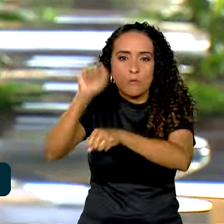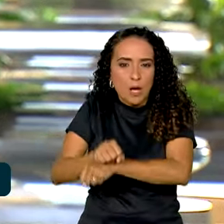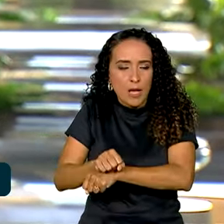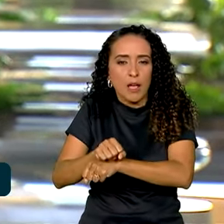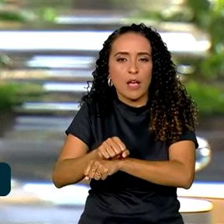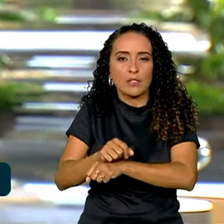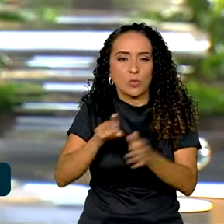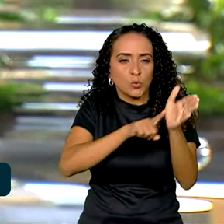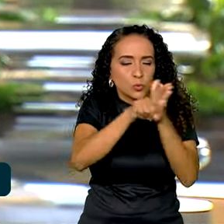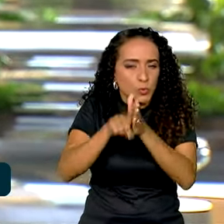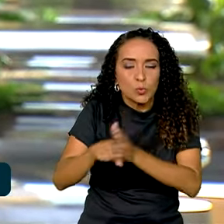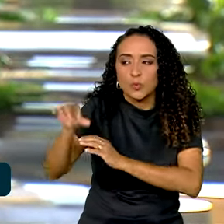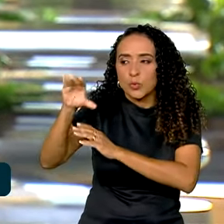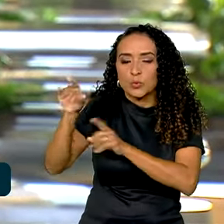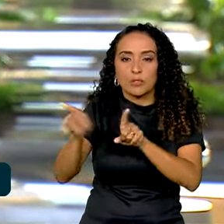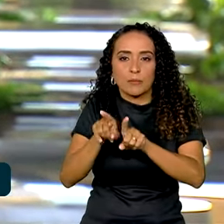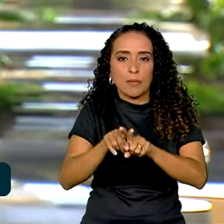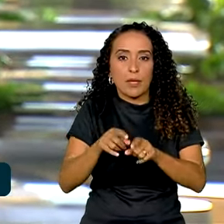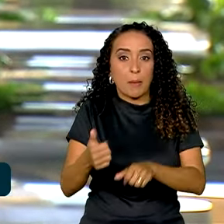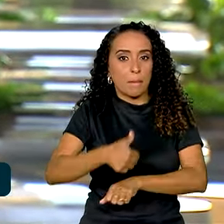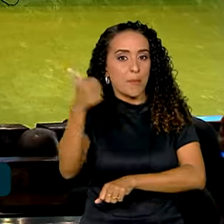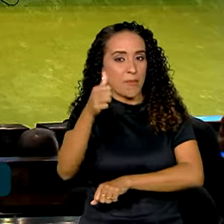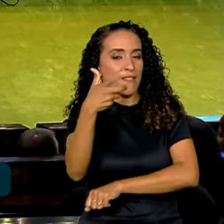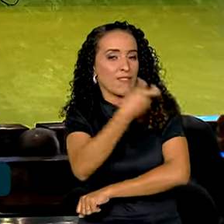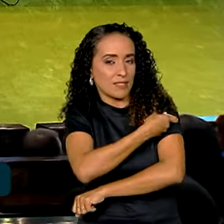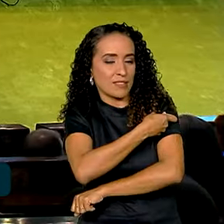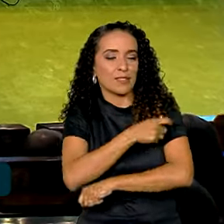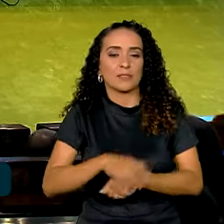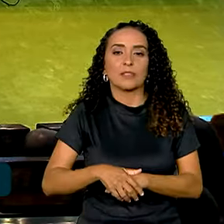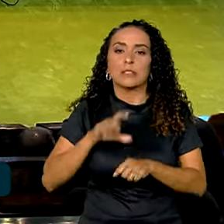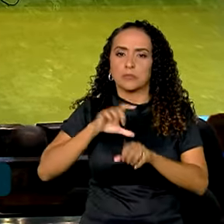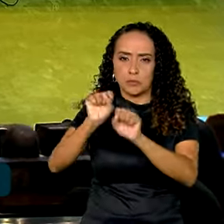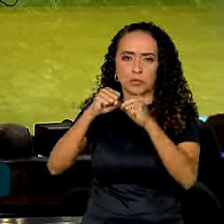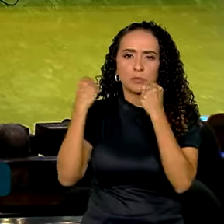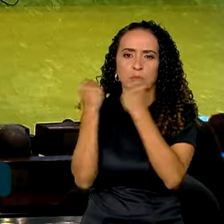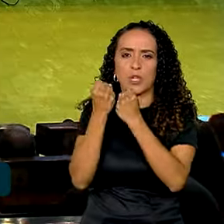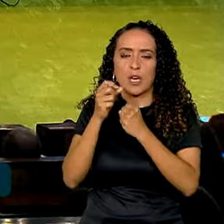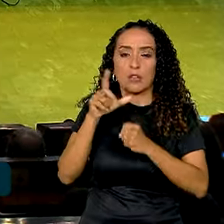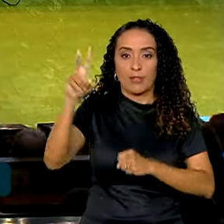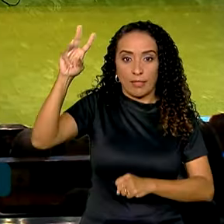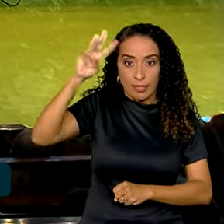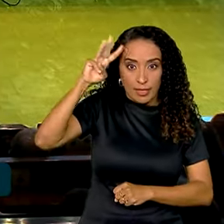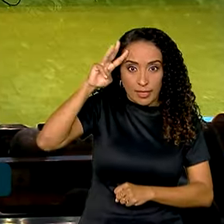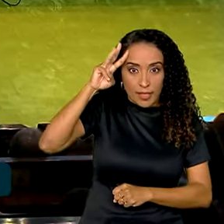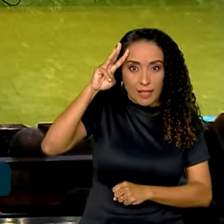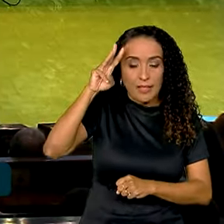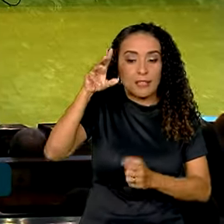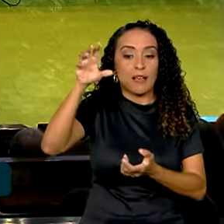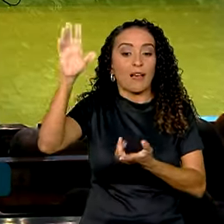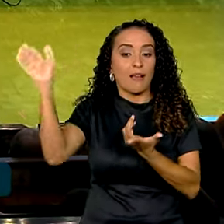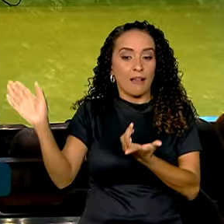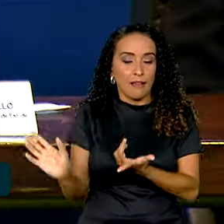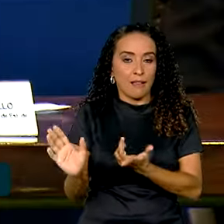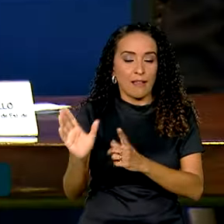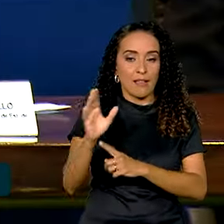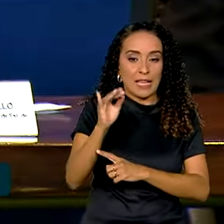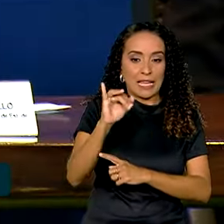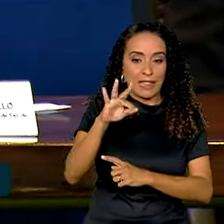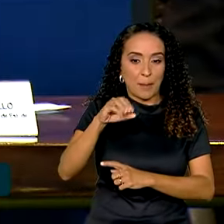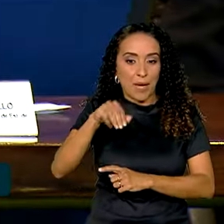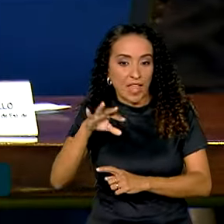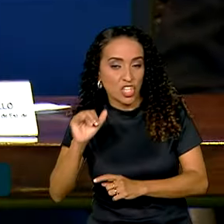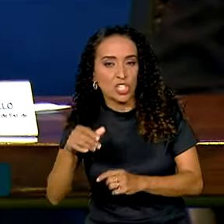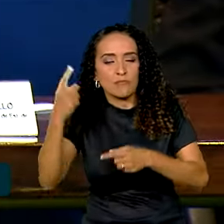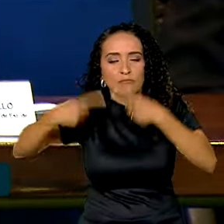estudos científicos e as primeiras vacinas. E um seminário, que vai até esta terça-feira no Itamaraty, em Brasília, vai